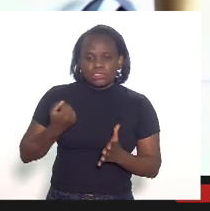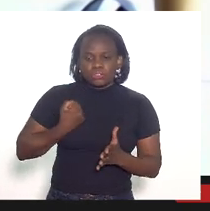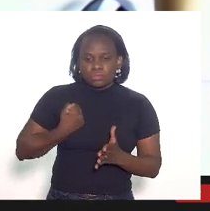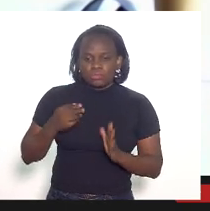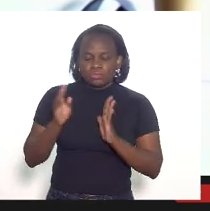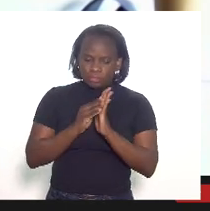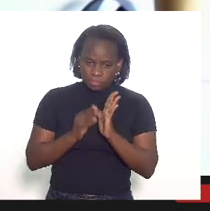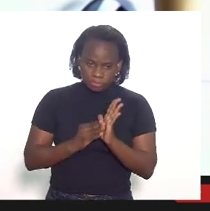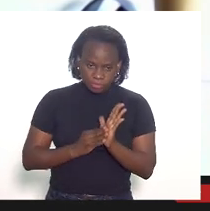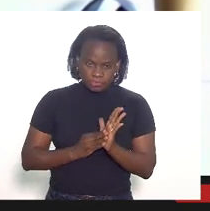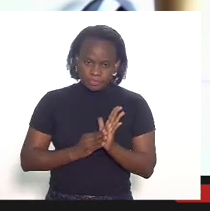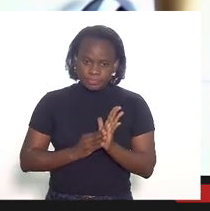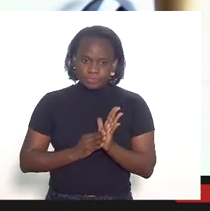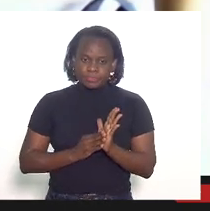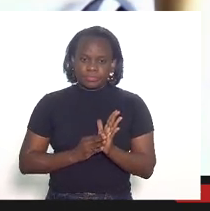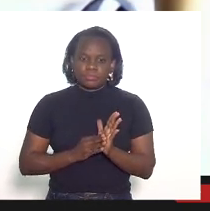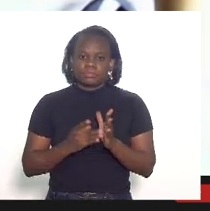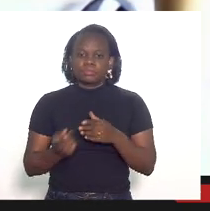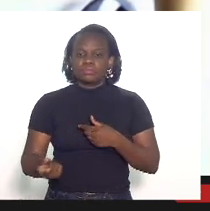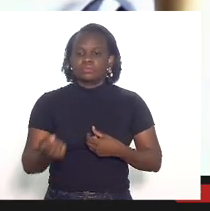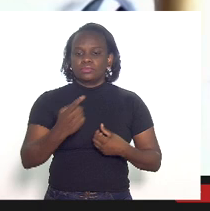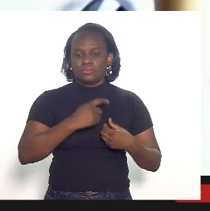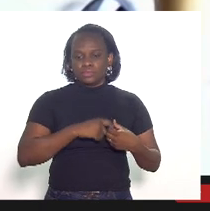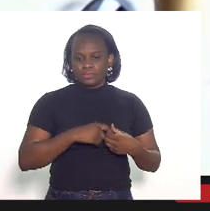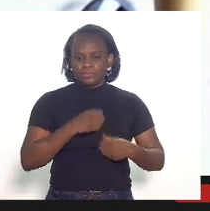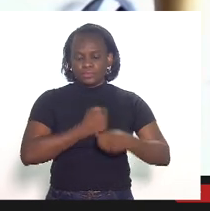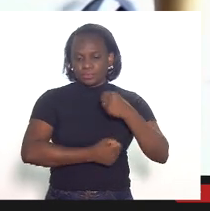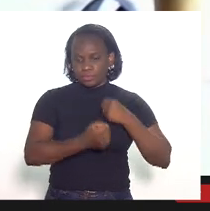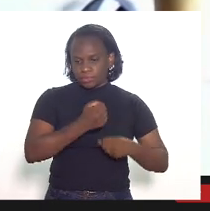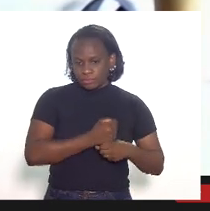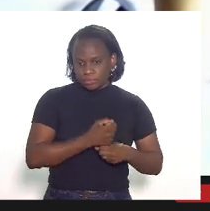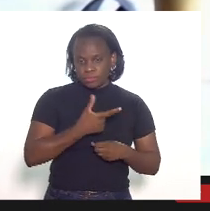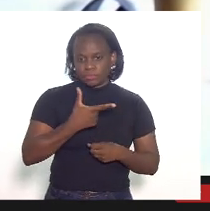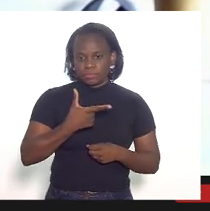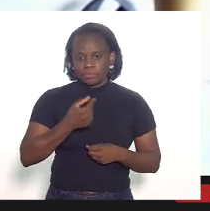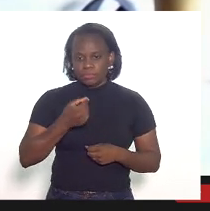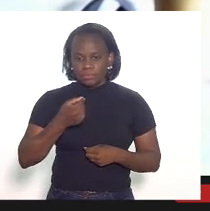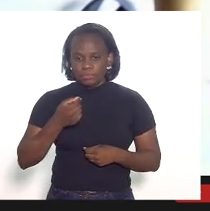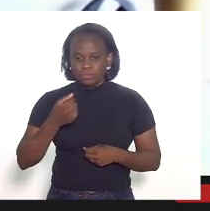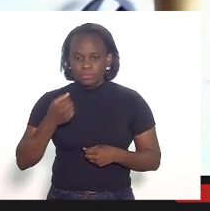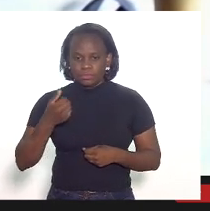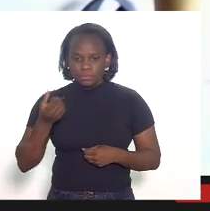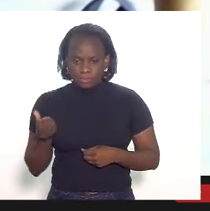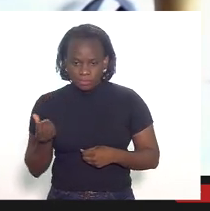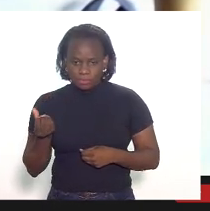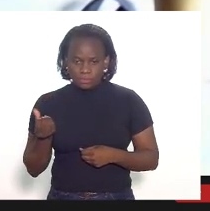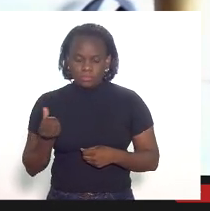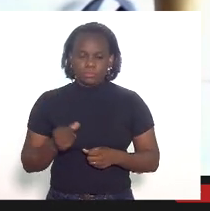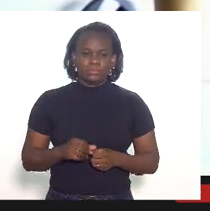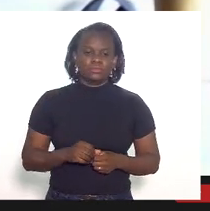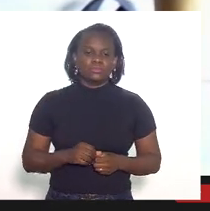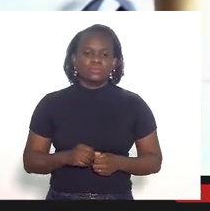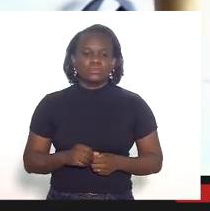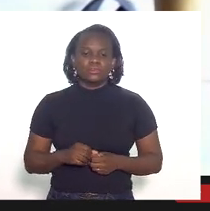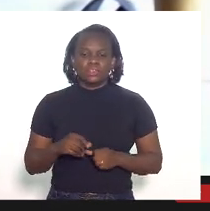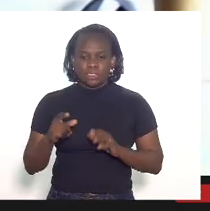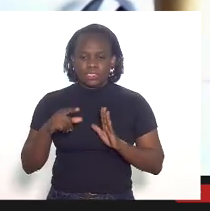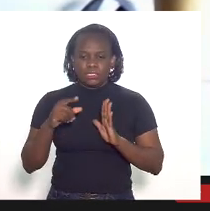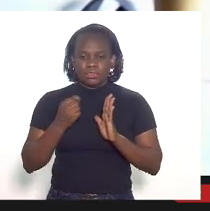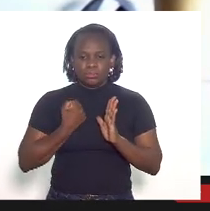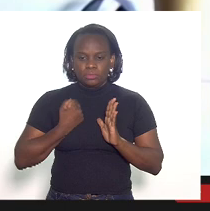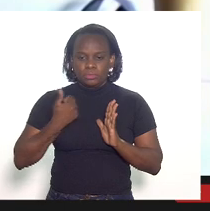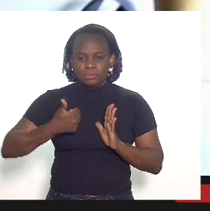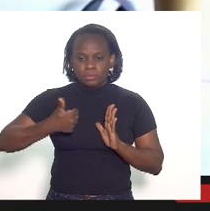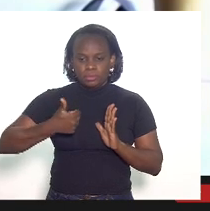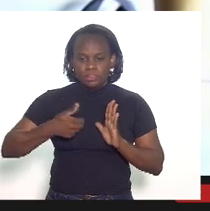fornecidos retroagindo ao ano de 2006 no inciso primeiro